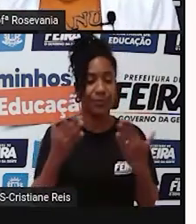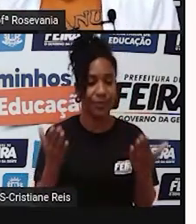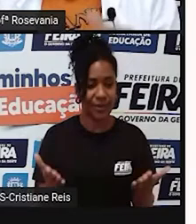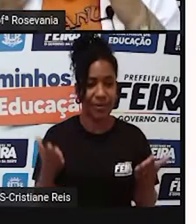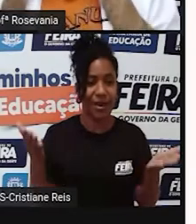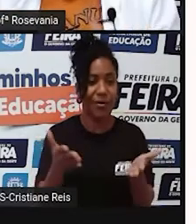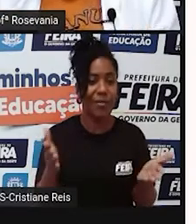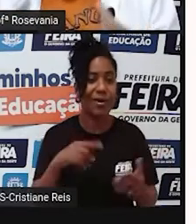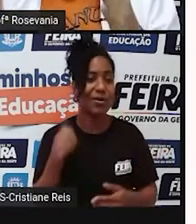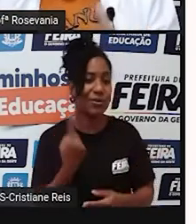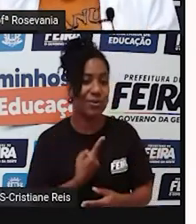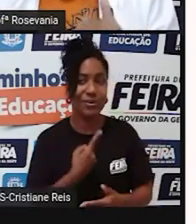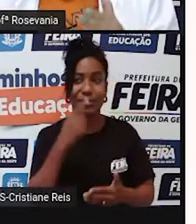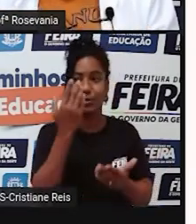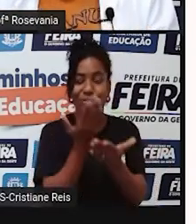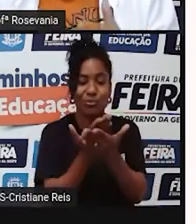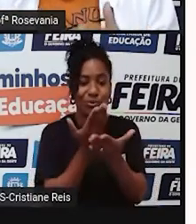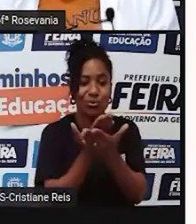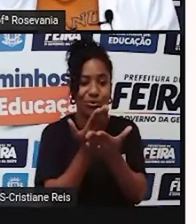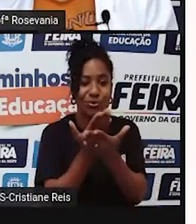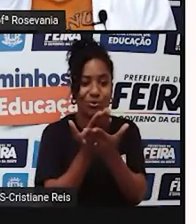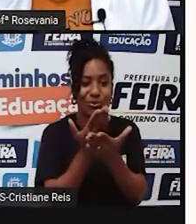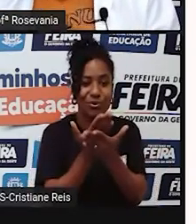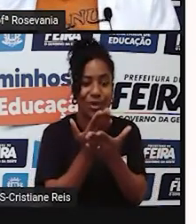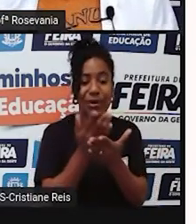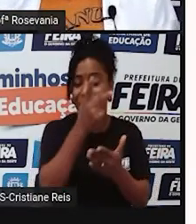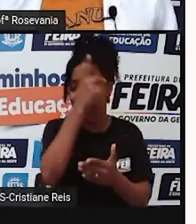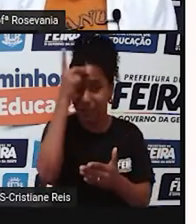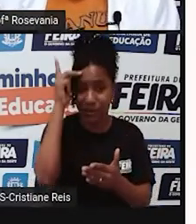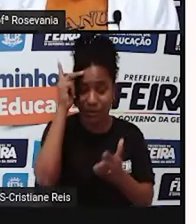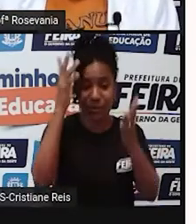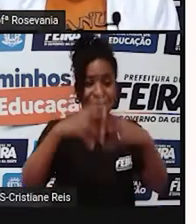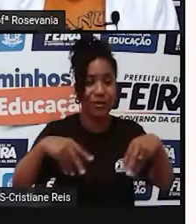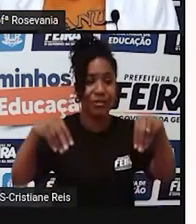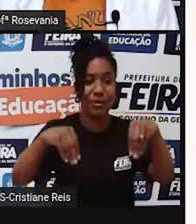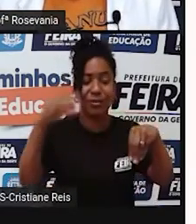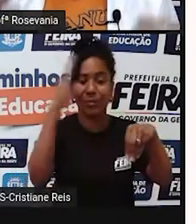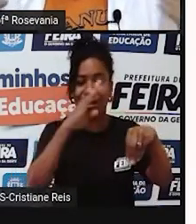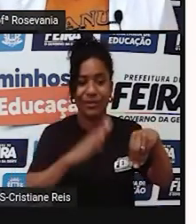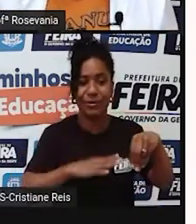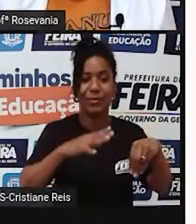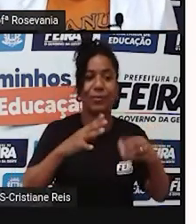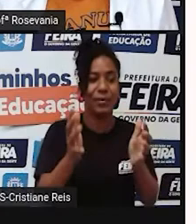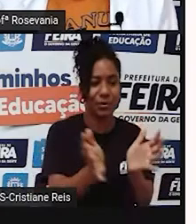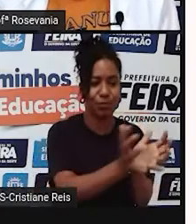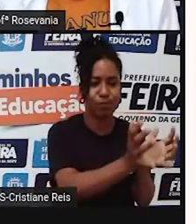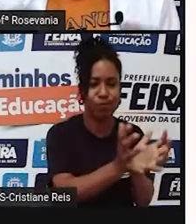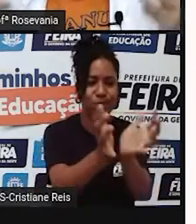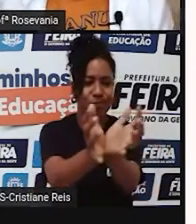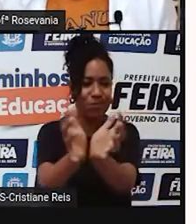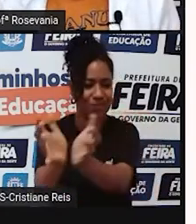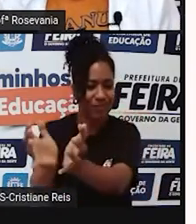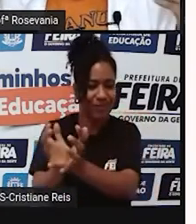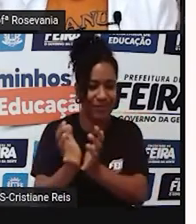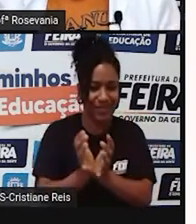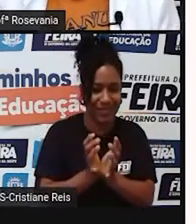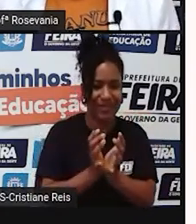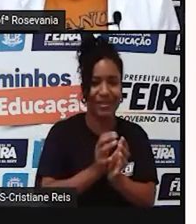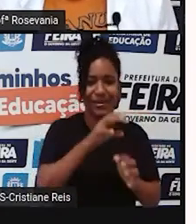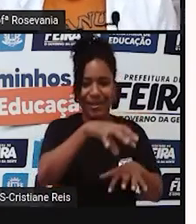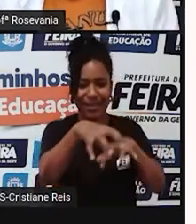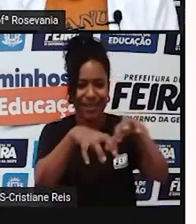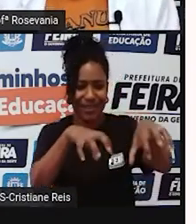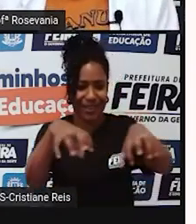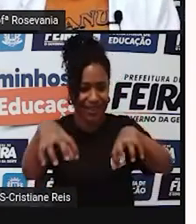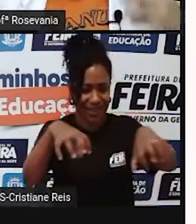estudar como é que esse povo está distribuído no território brasileiro. Será que está igual, né, cada cantinho lá tem uma